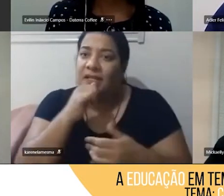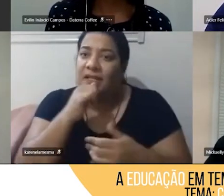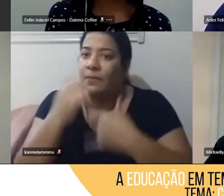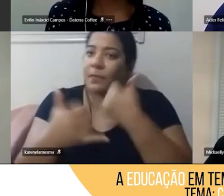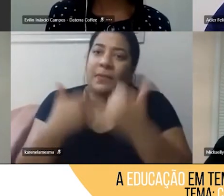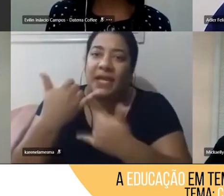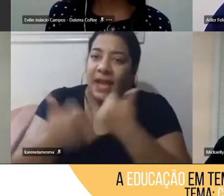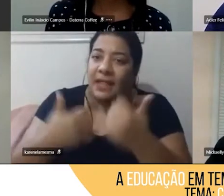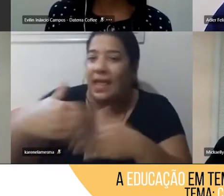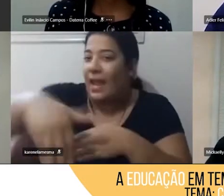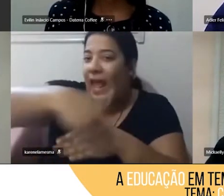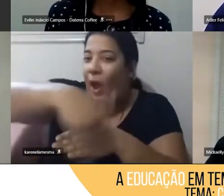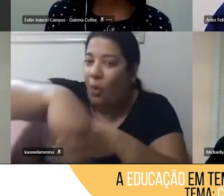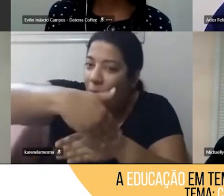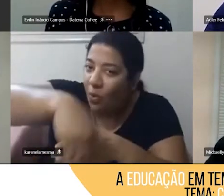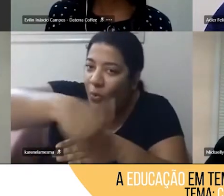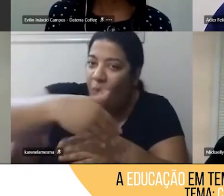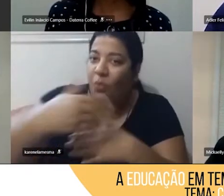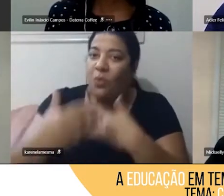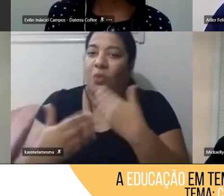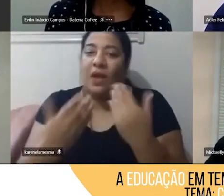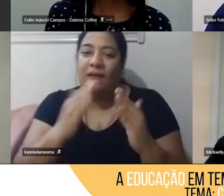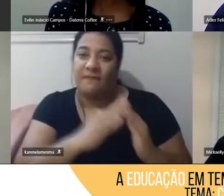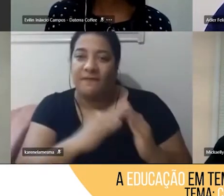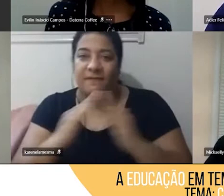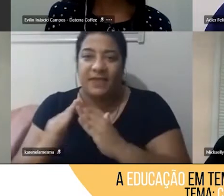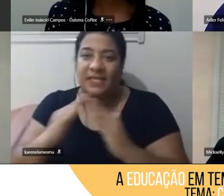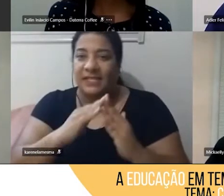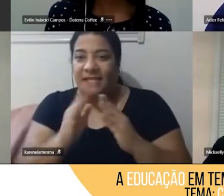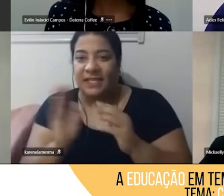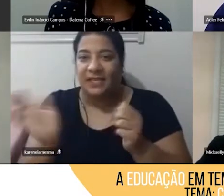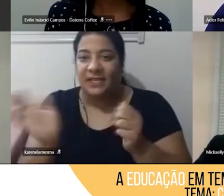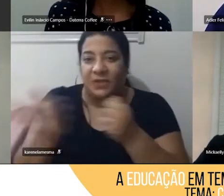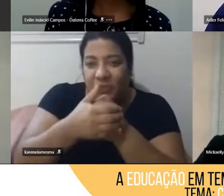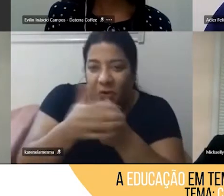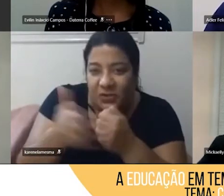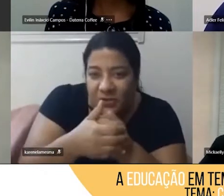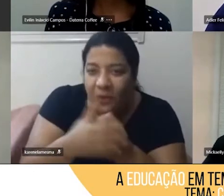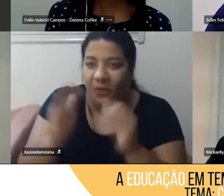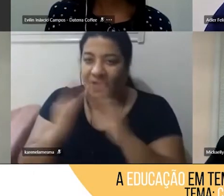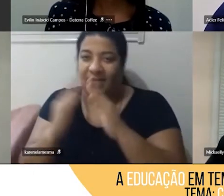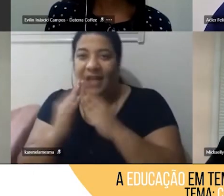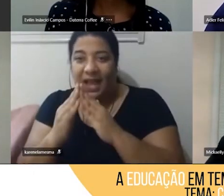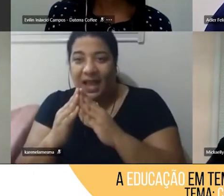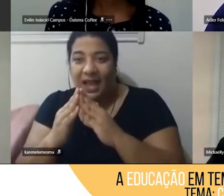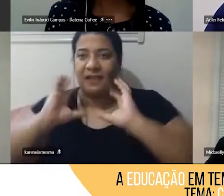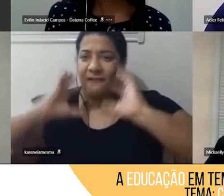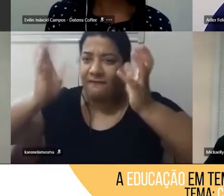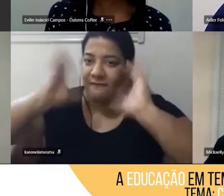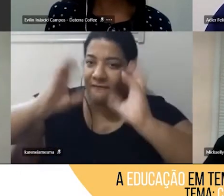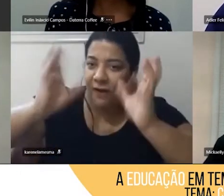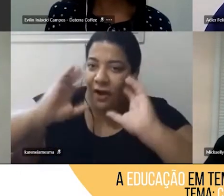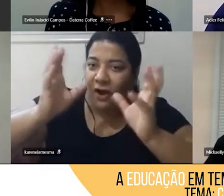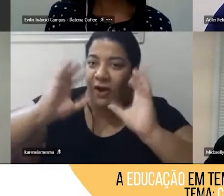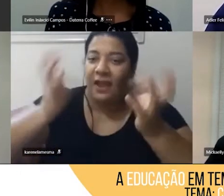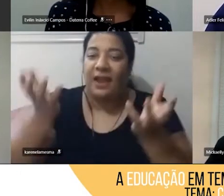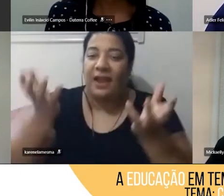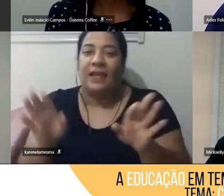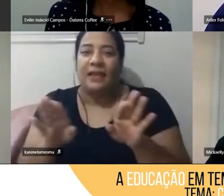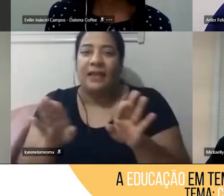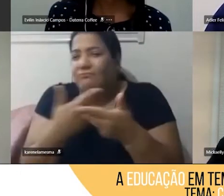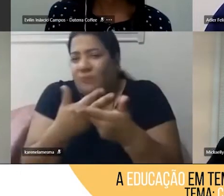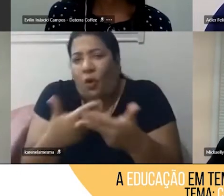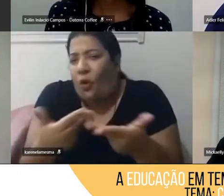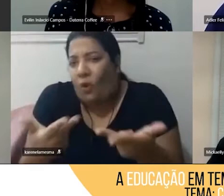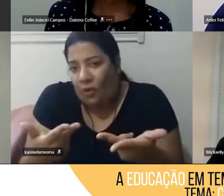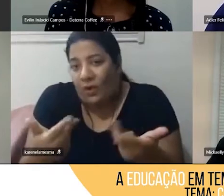rua, né, a gente brincava de pique-esconde e ali, né, vôlei. Pelo menos